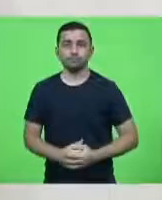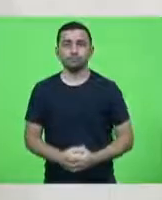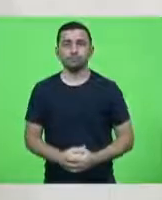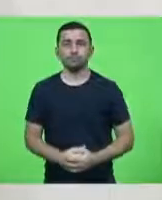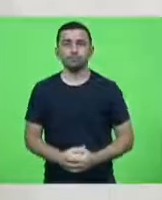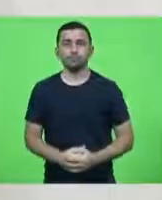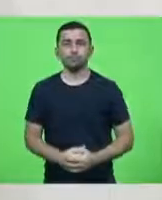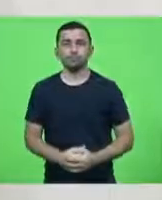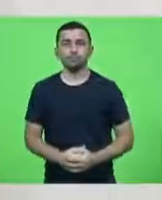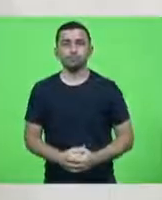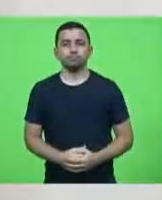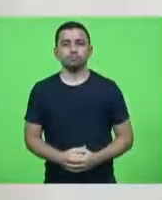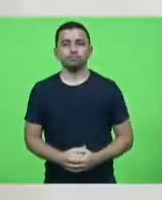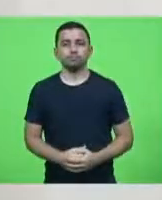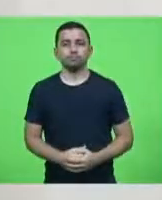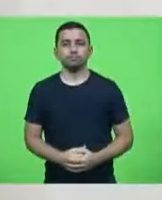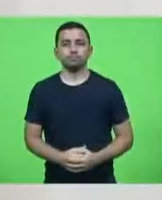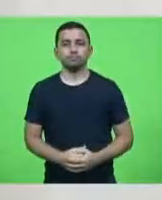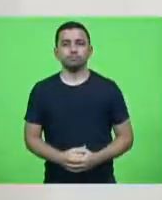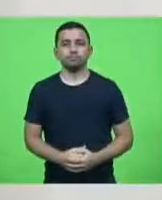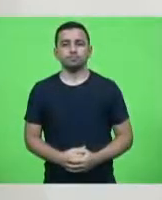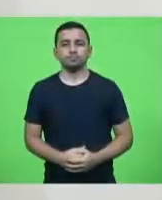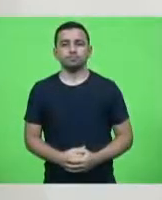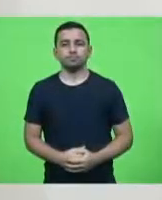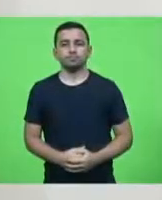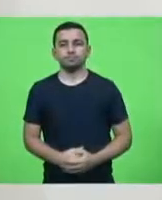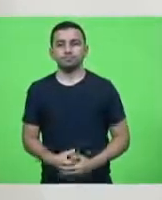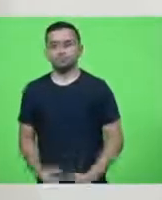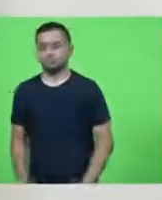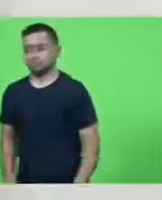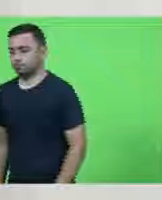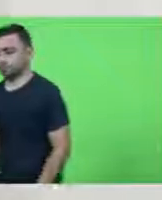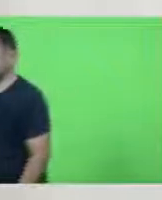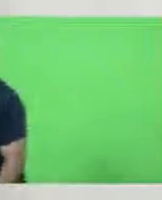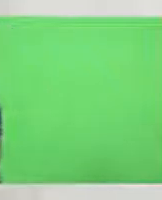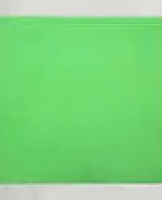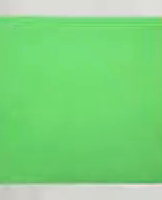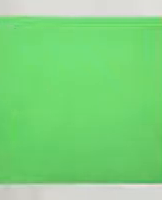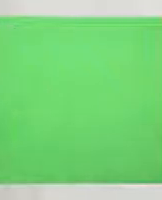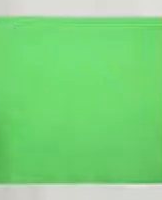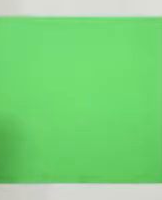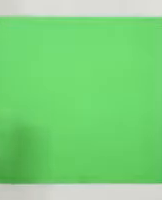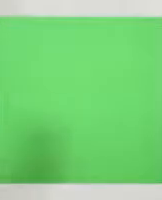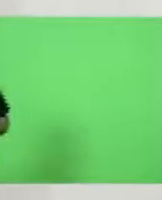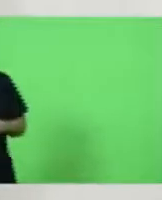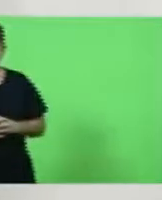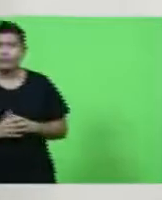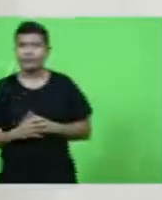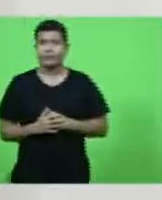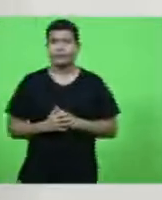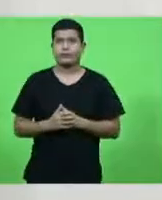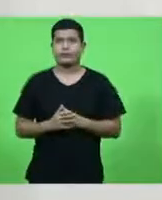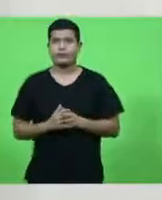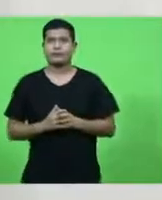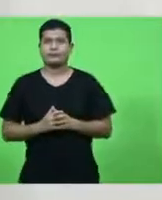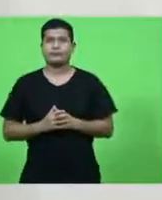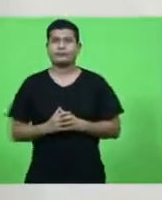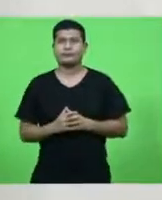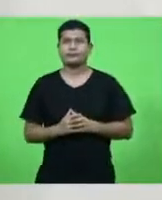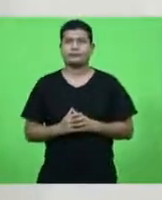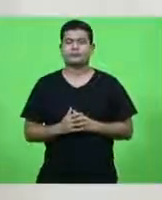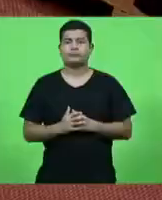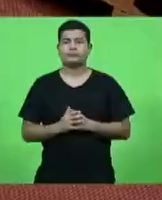Após a decisão de Fachin, internautas recordaram que em 2010 o ministro pediu votos para a então candidata do PT à